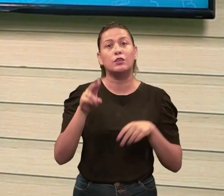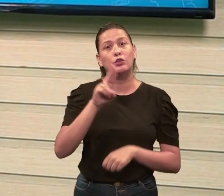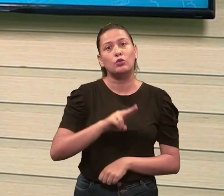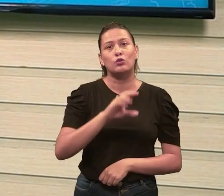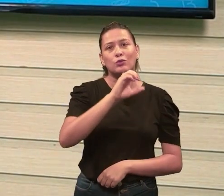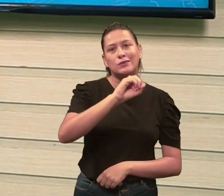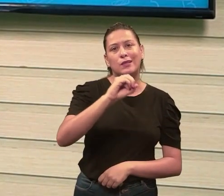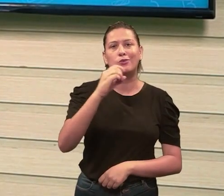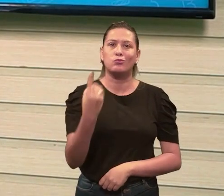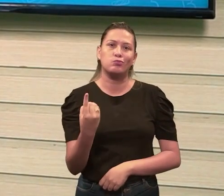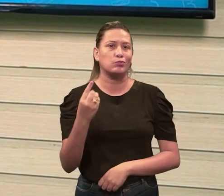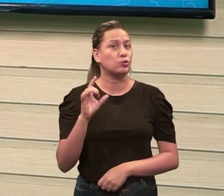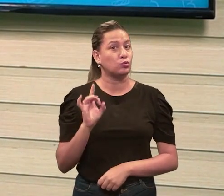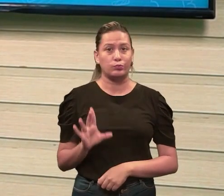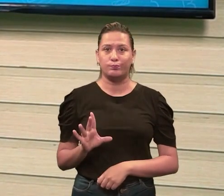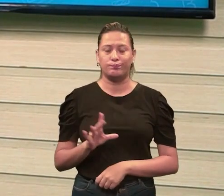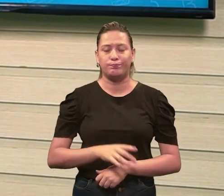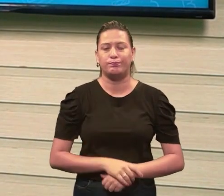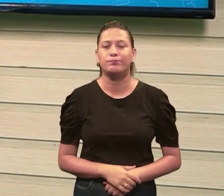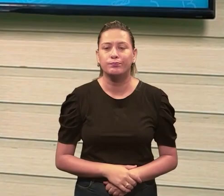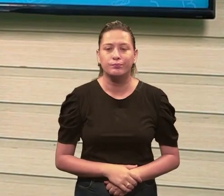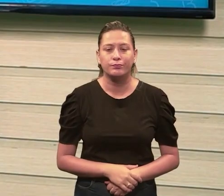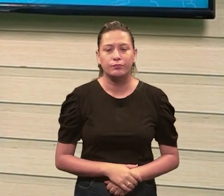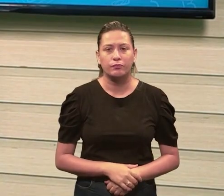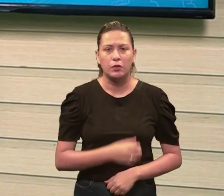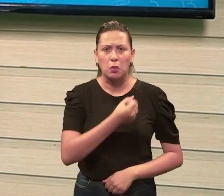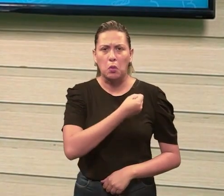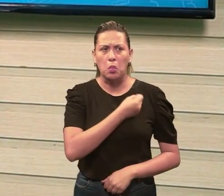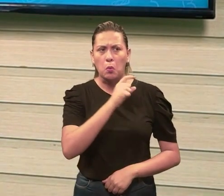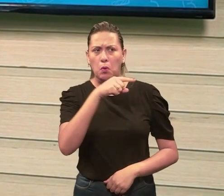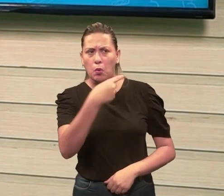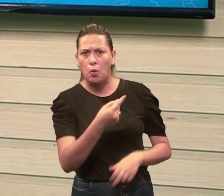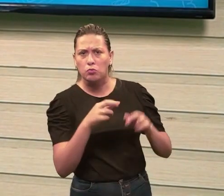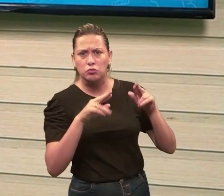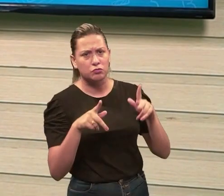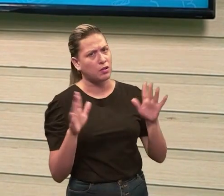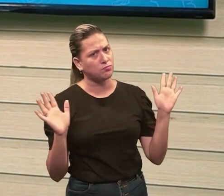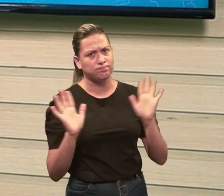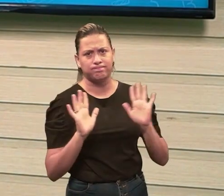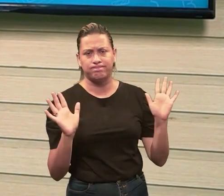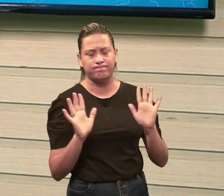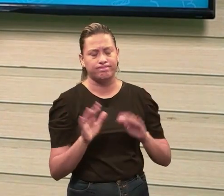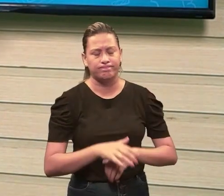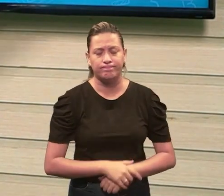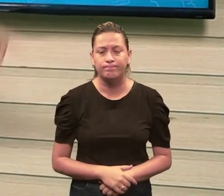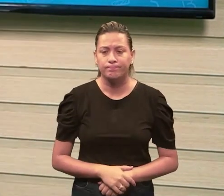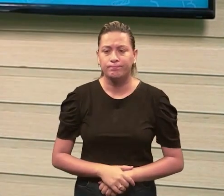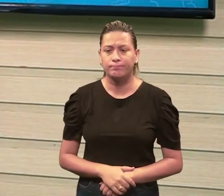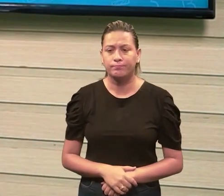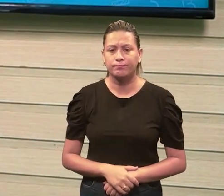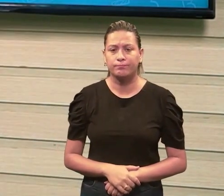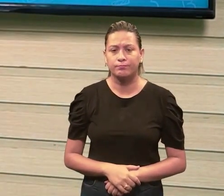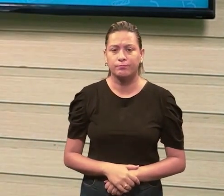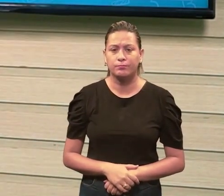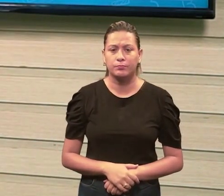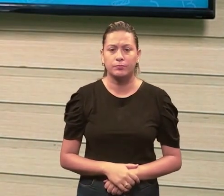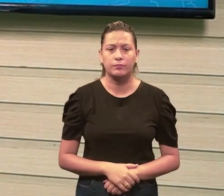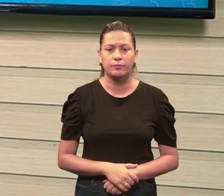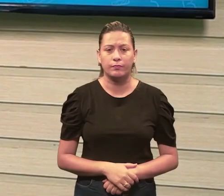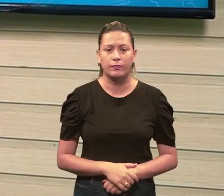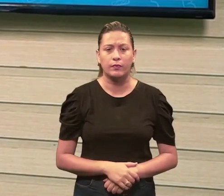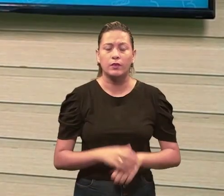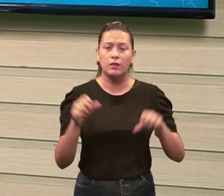números? 0 e 1, apenas. Não uso outro número. A minha representação é só essa. Só no sistema